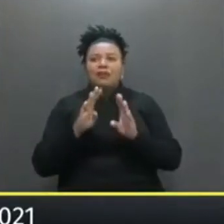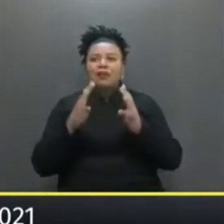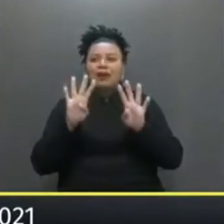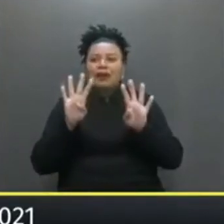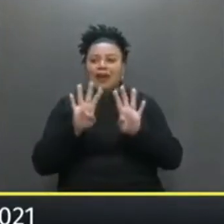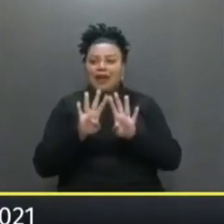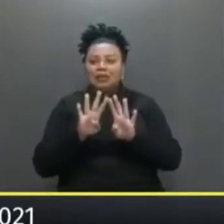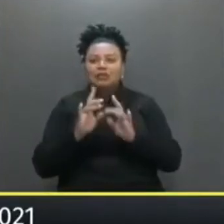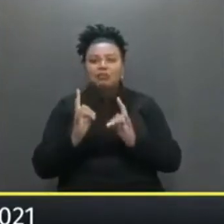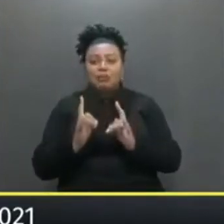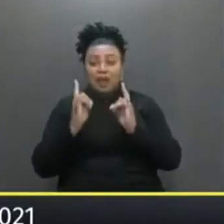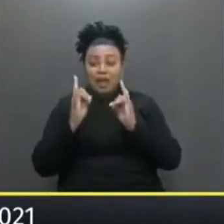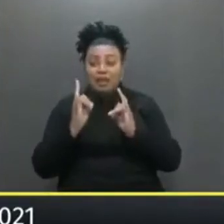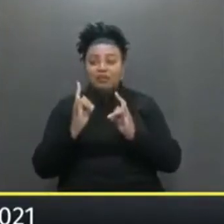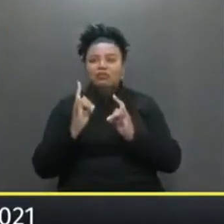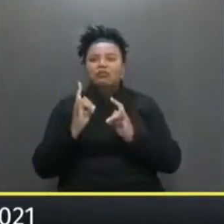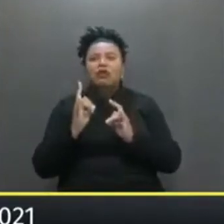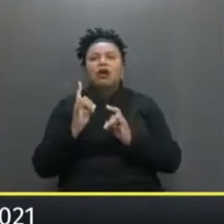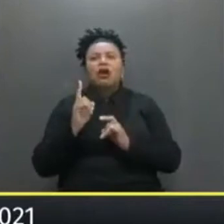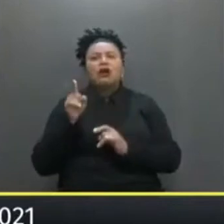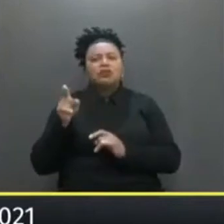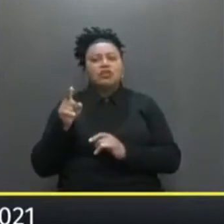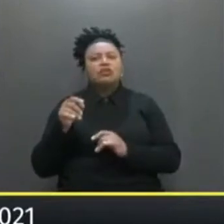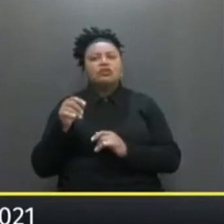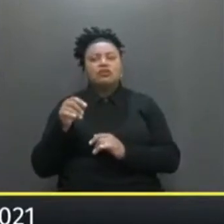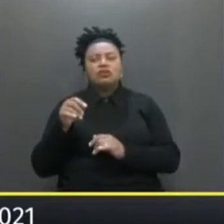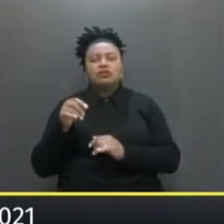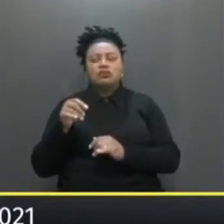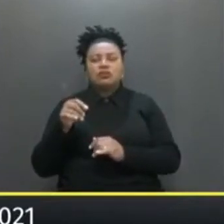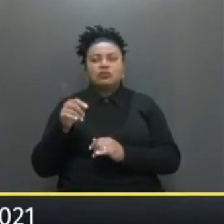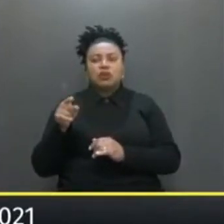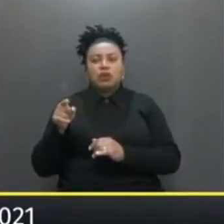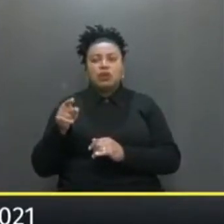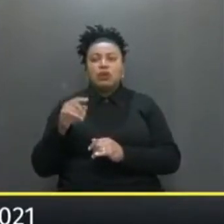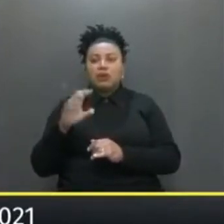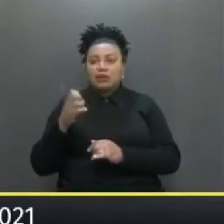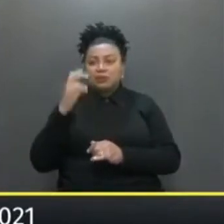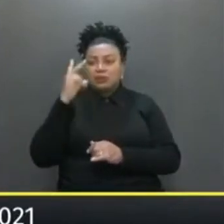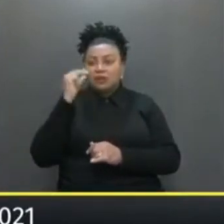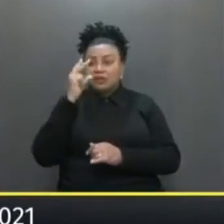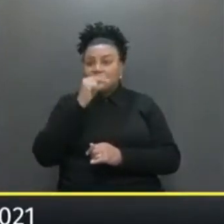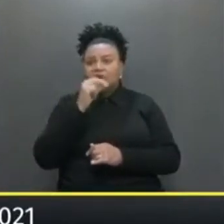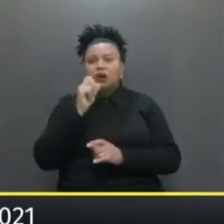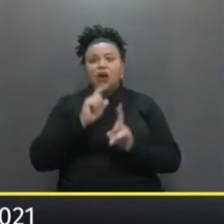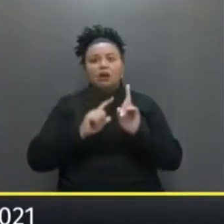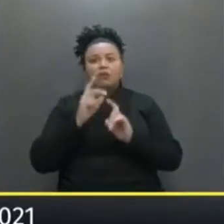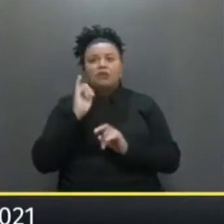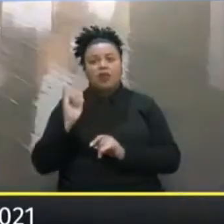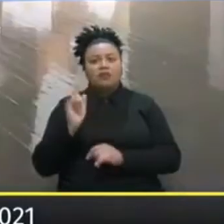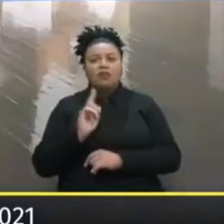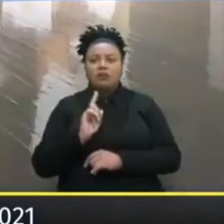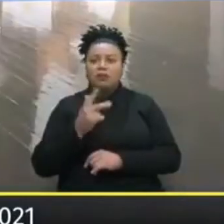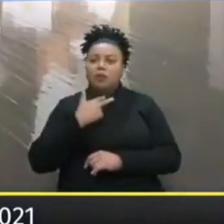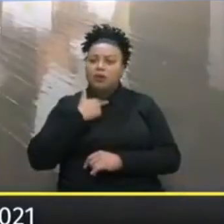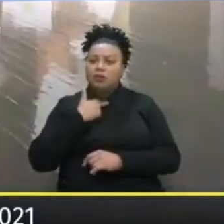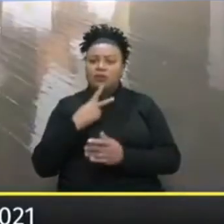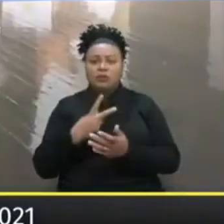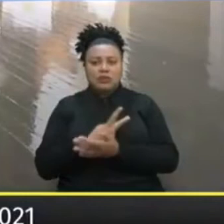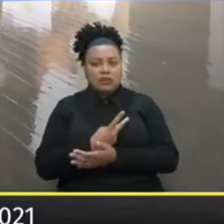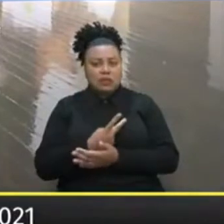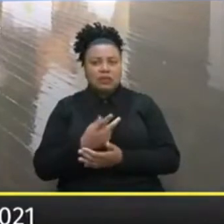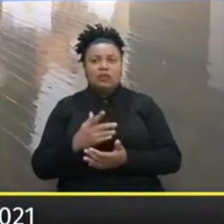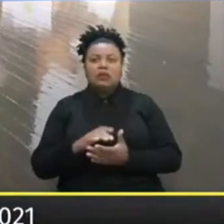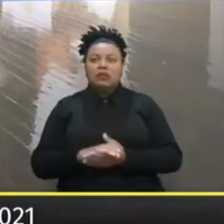prédios comerciais Nós chegamos lá Intercedemos Junto ao ex-prefeito E algumas prefeituras Não Isso não pode acontecer